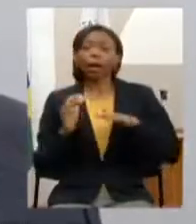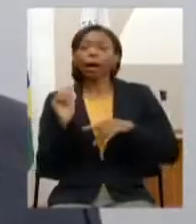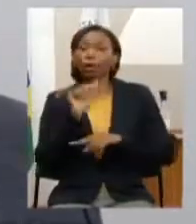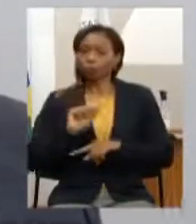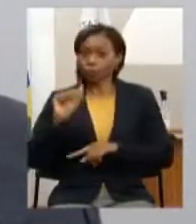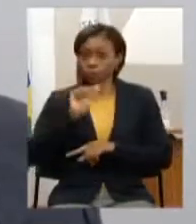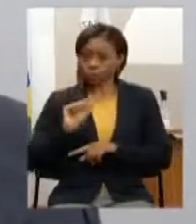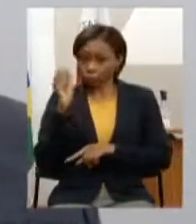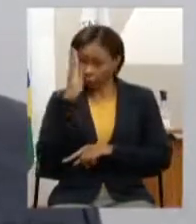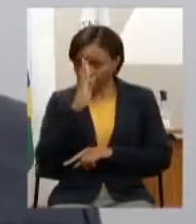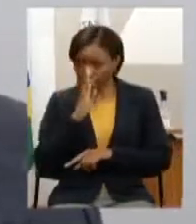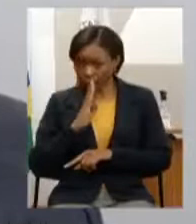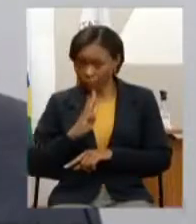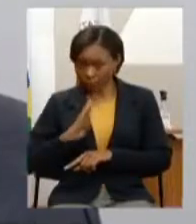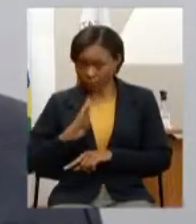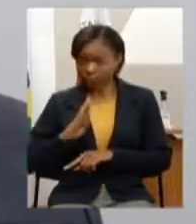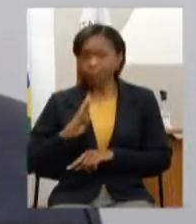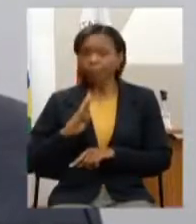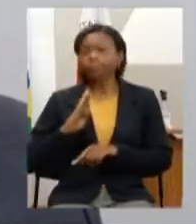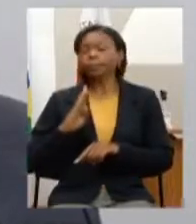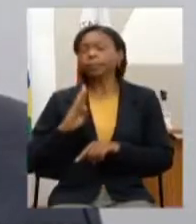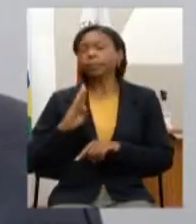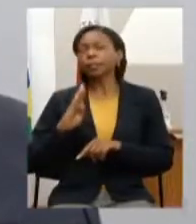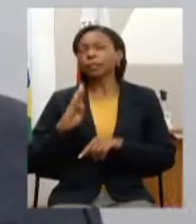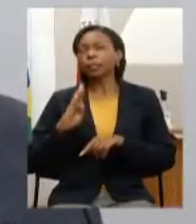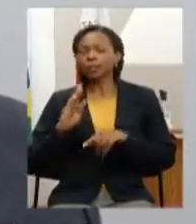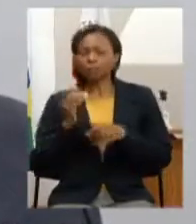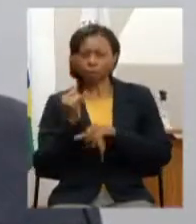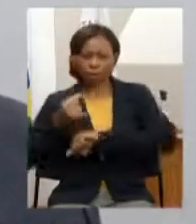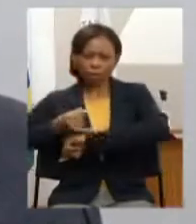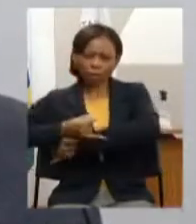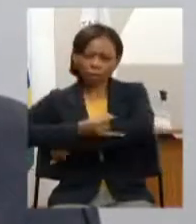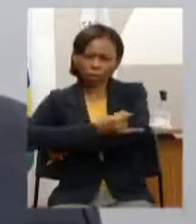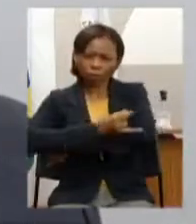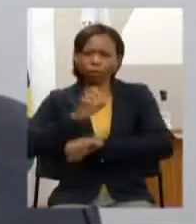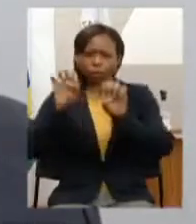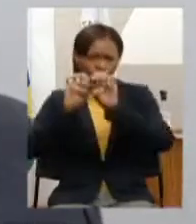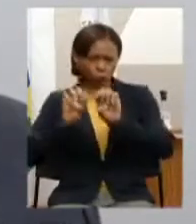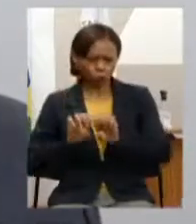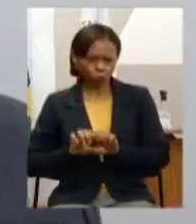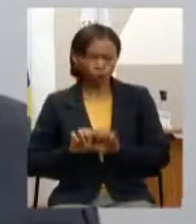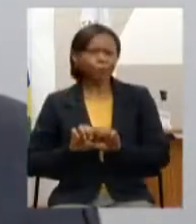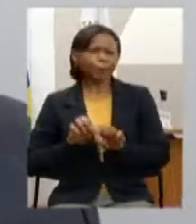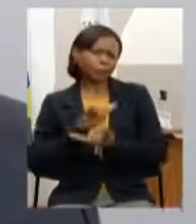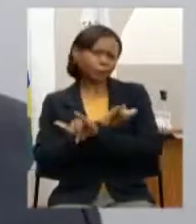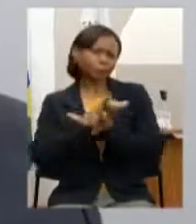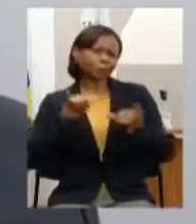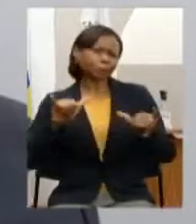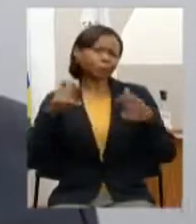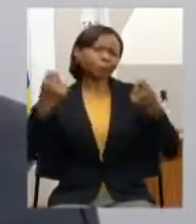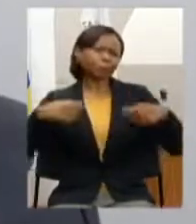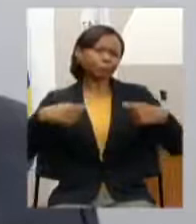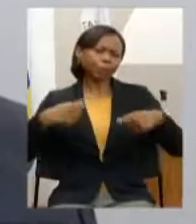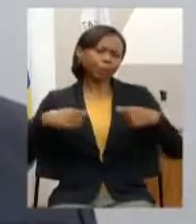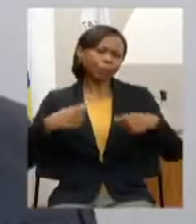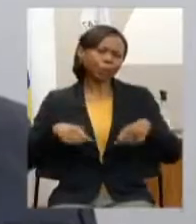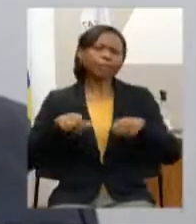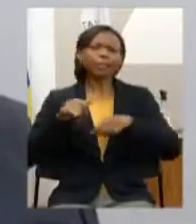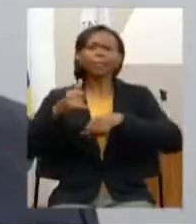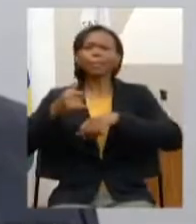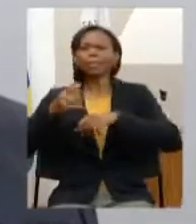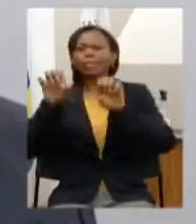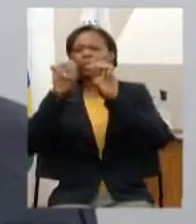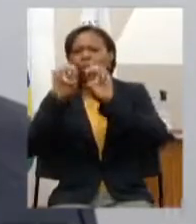telecomunicações estima que seja necessário aportar a infraestrutura